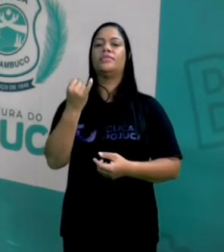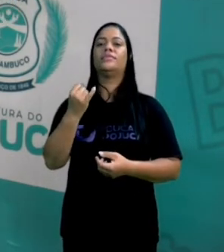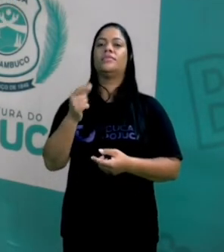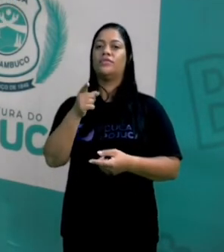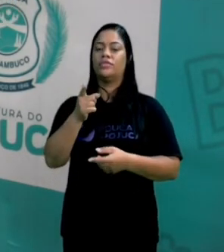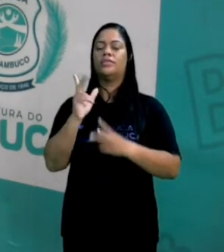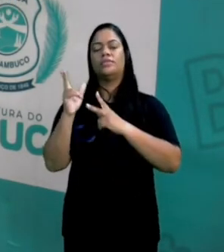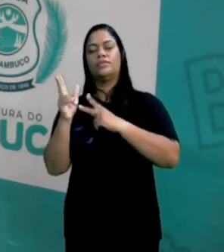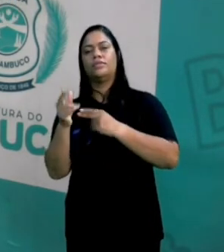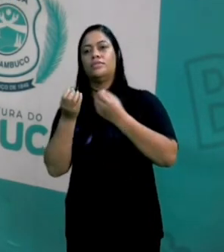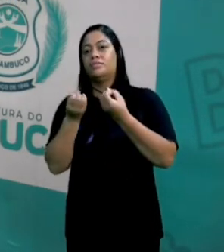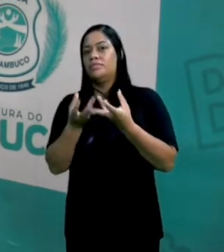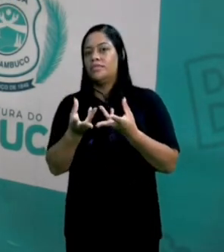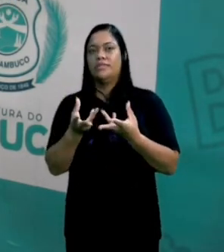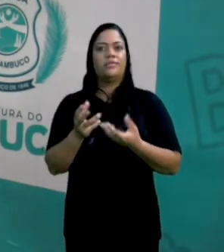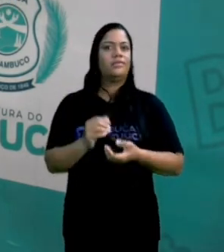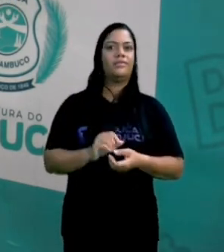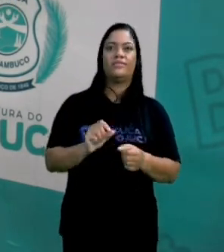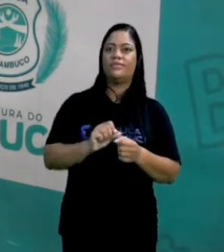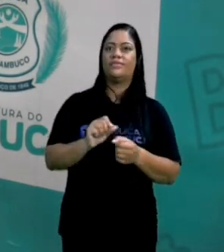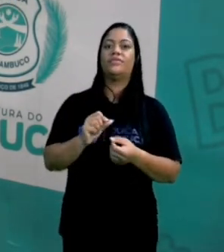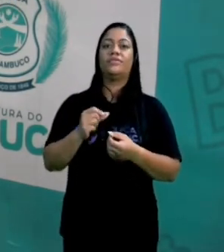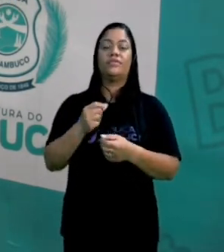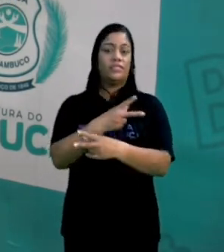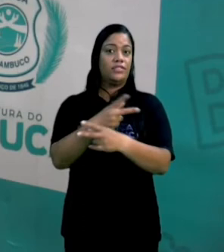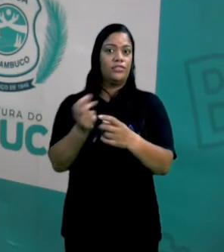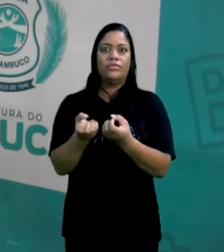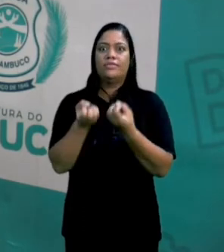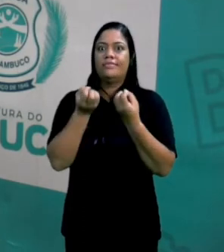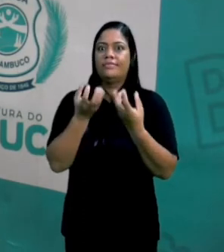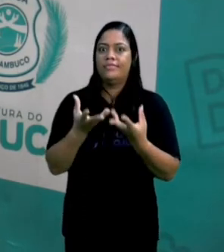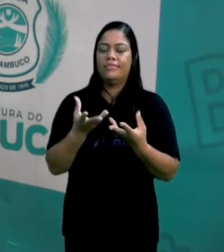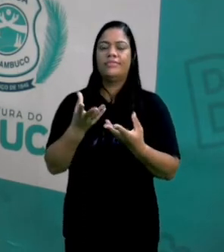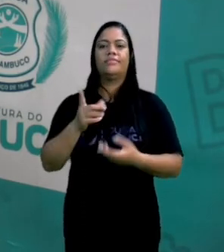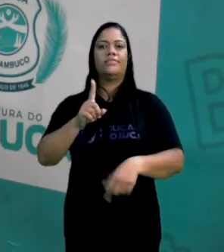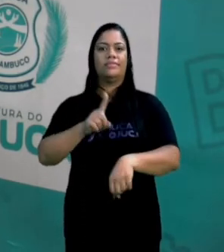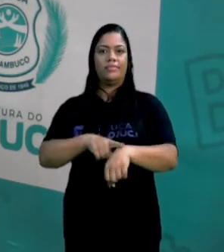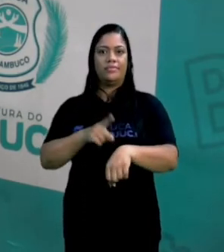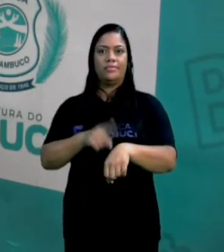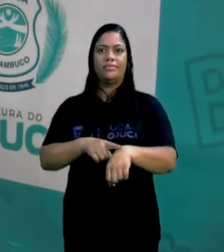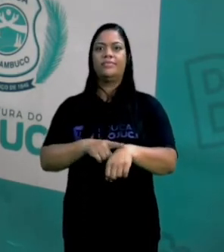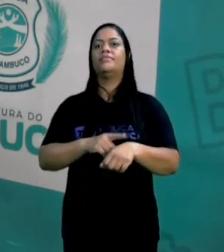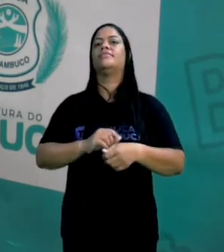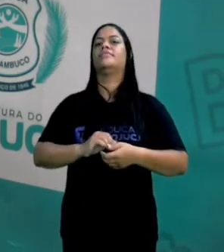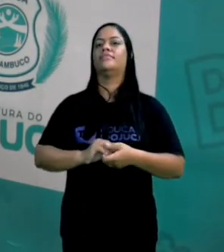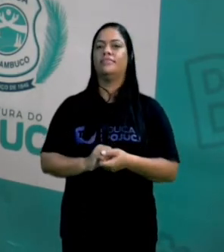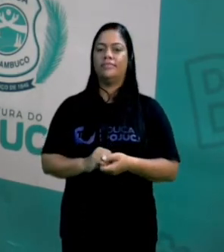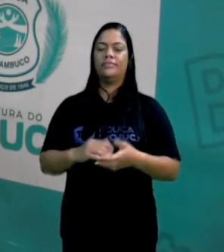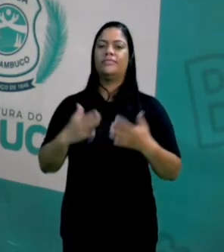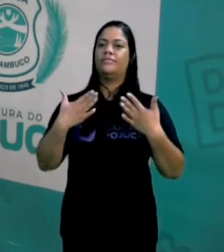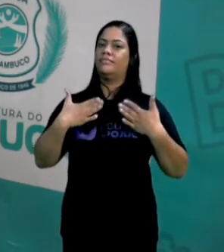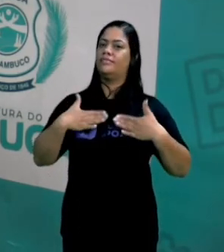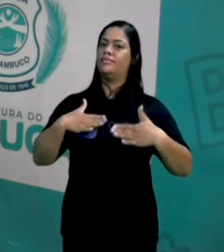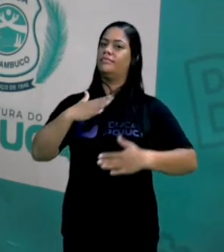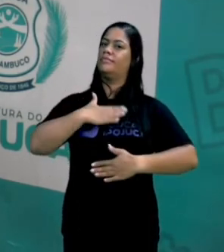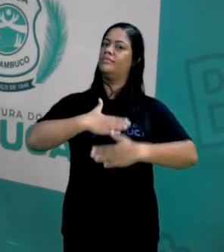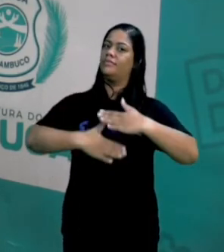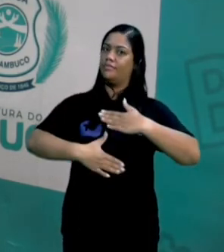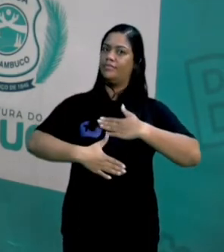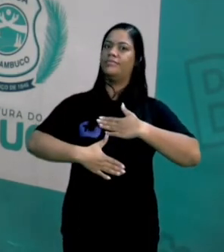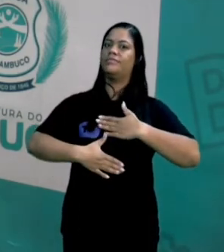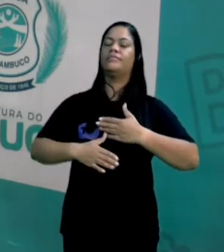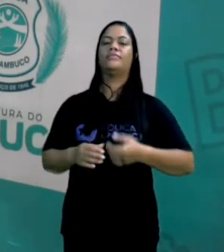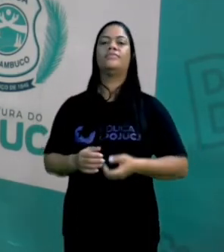às vezes você não dorme bem, você não descansa bem, você não dá tempo de um exercício para o outro para descansar e recuperar a